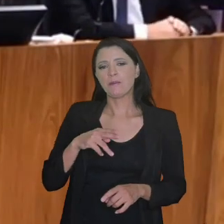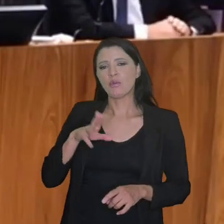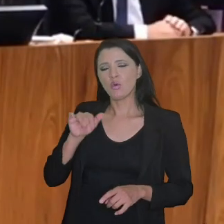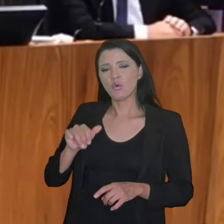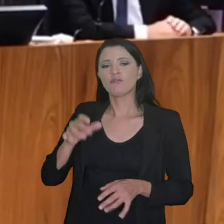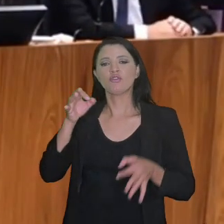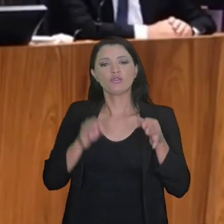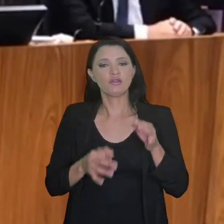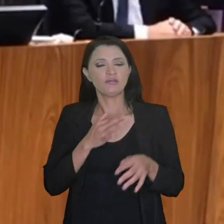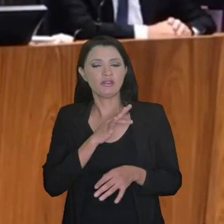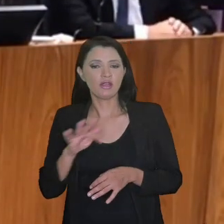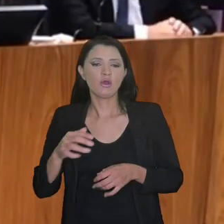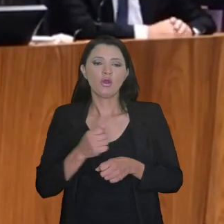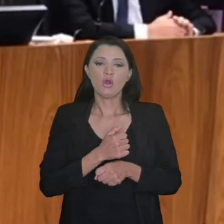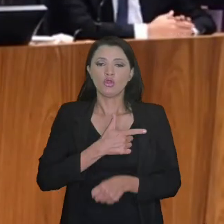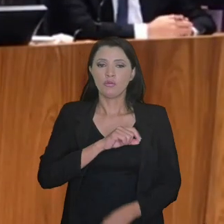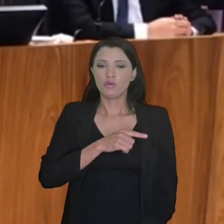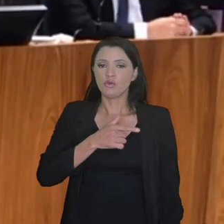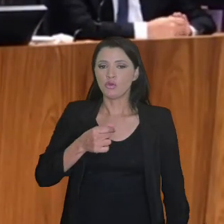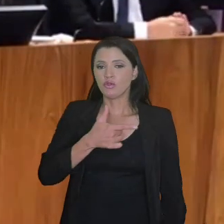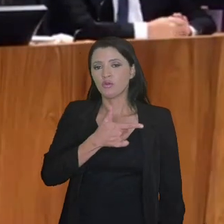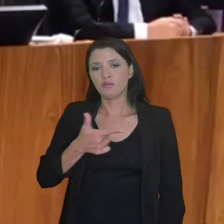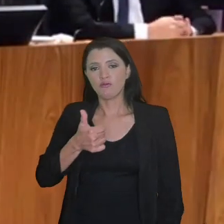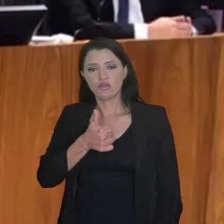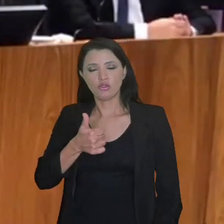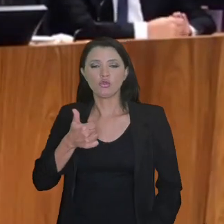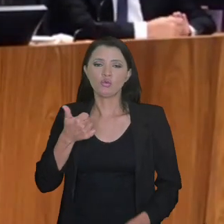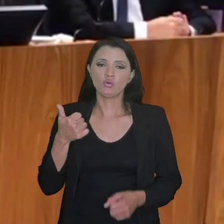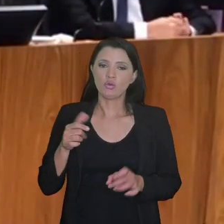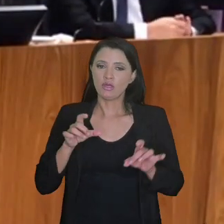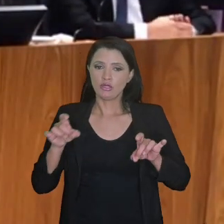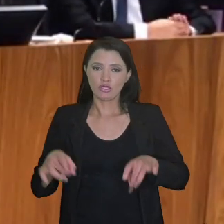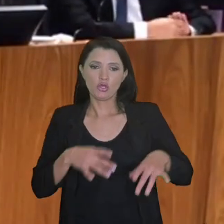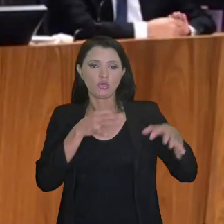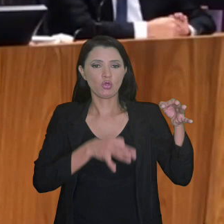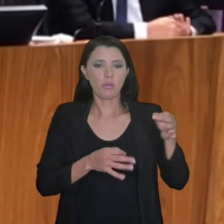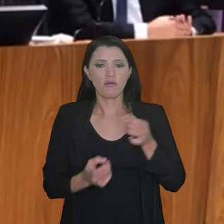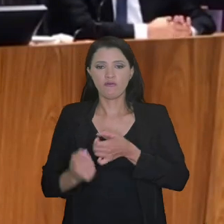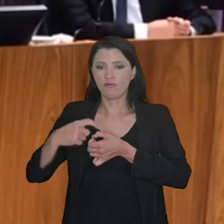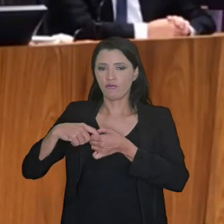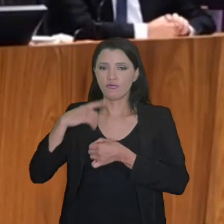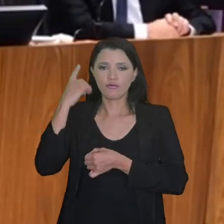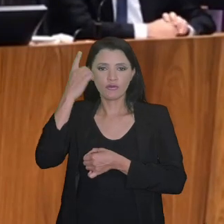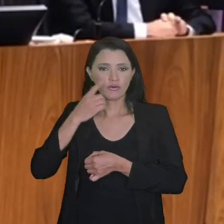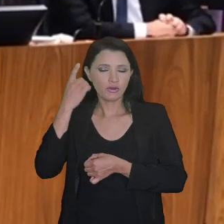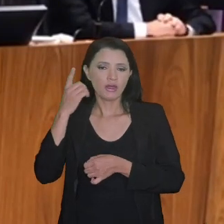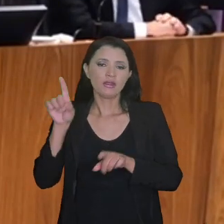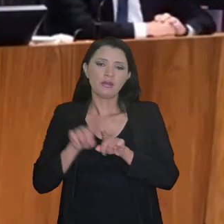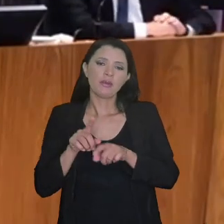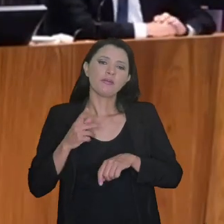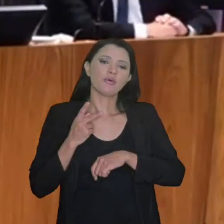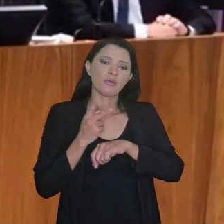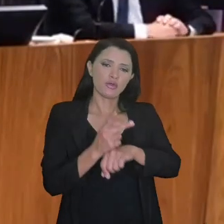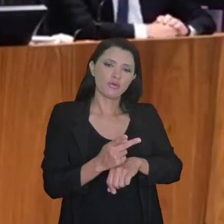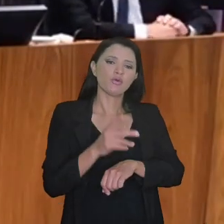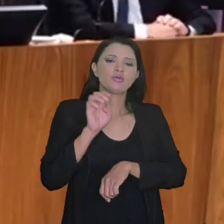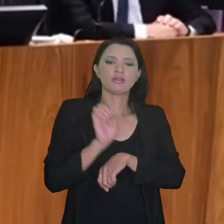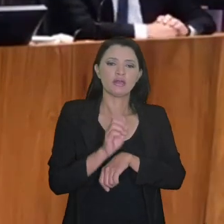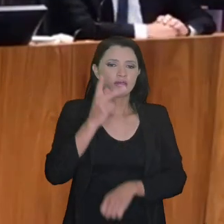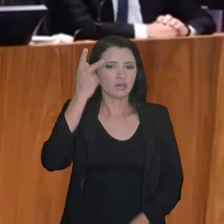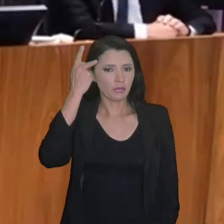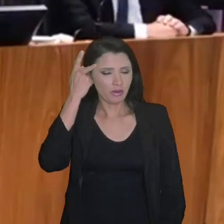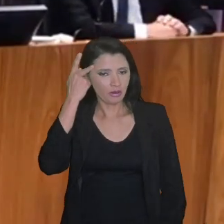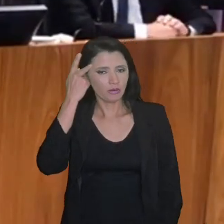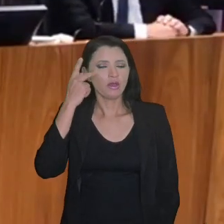foi juiz federal de 2002 a 2021, quando deixou a magistratura para retornar à advocacia, foi